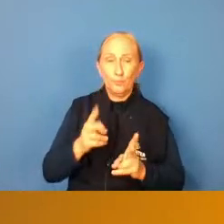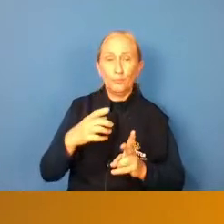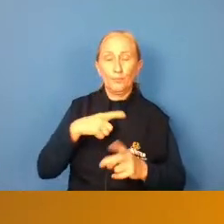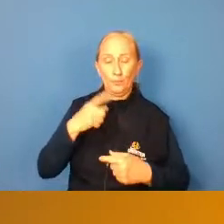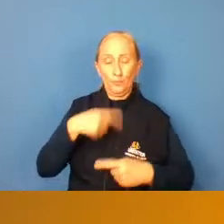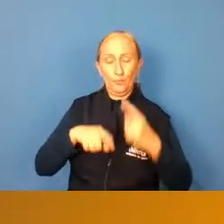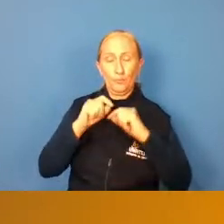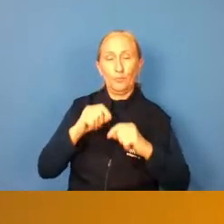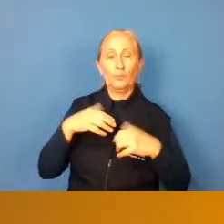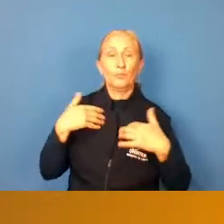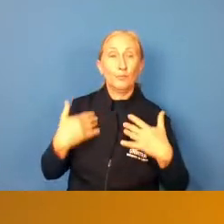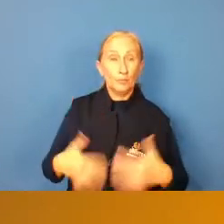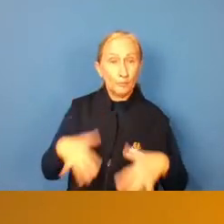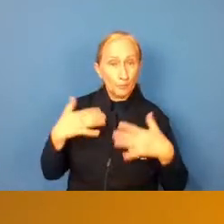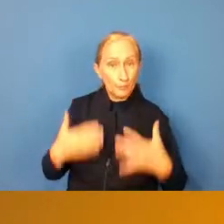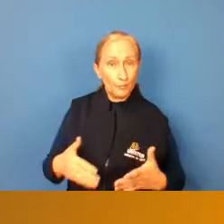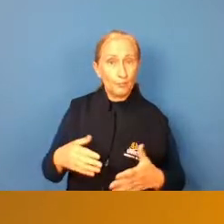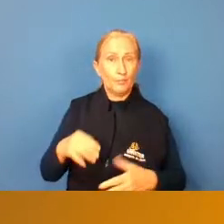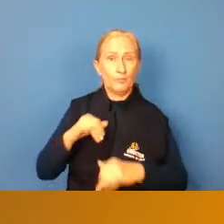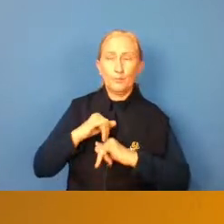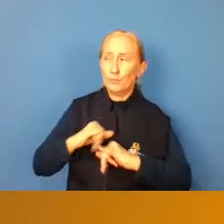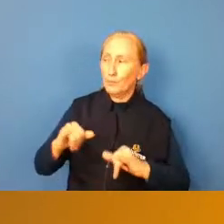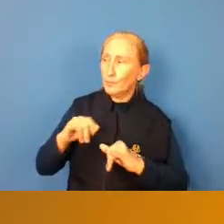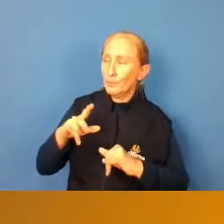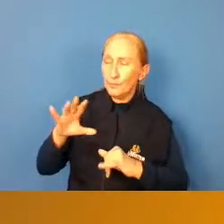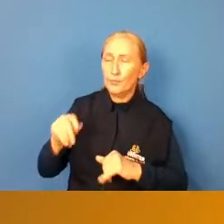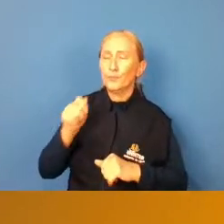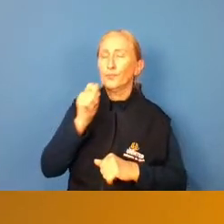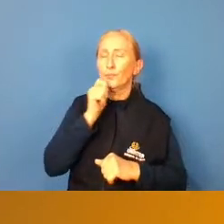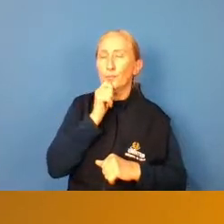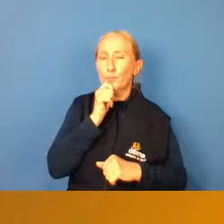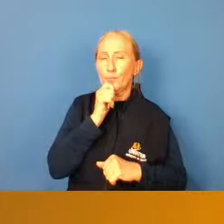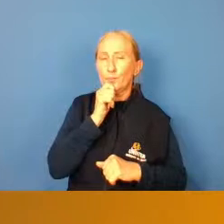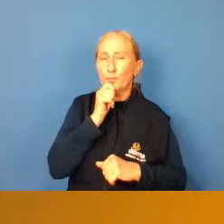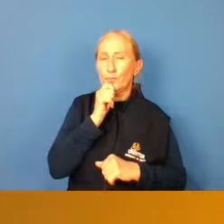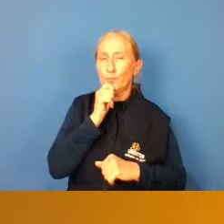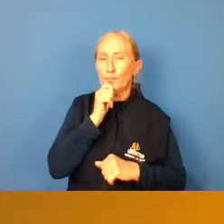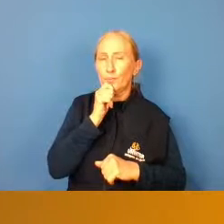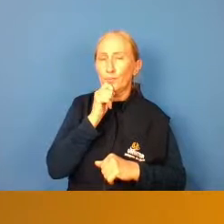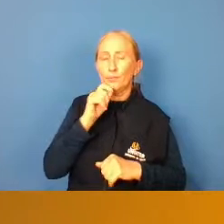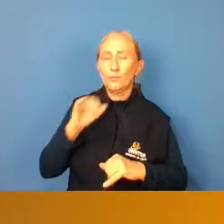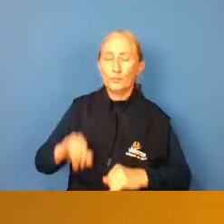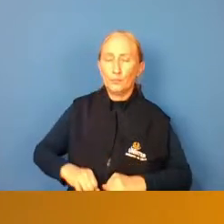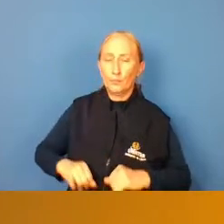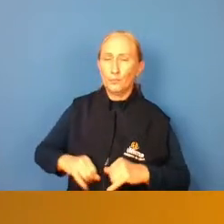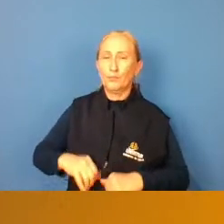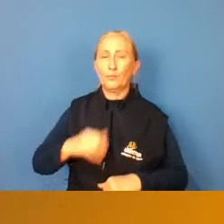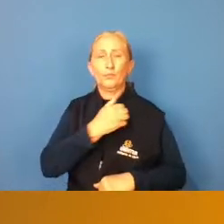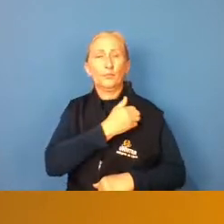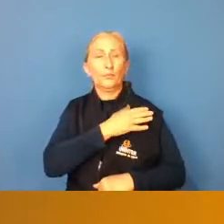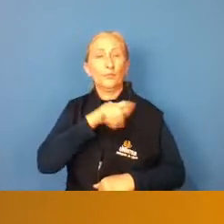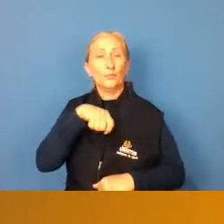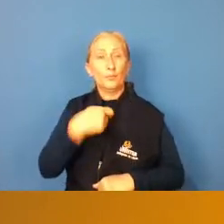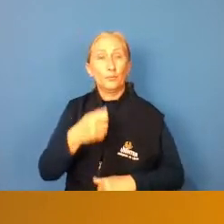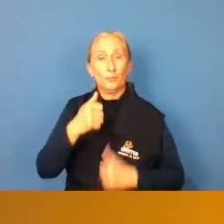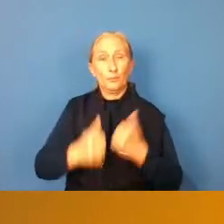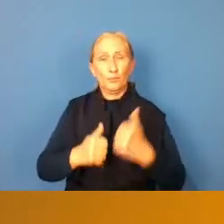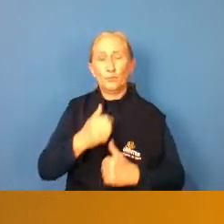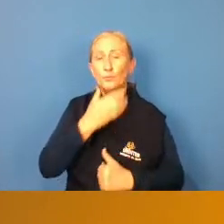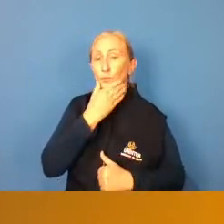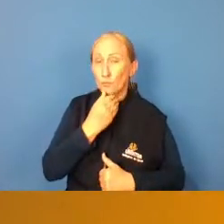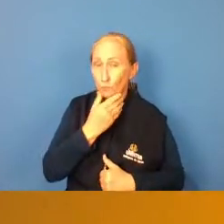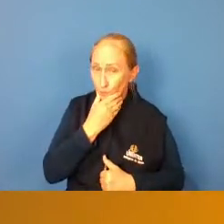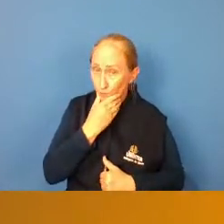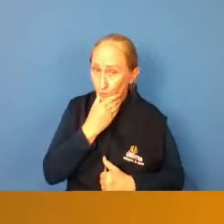evoluído bastante na mídia né ainda sofre o preconceito em relação ao futebol masculino